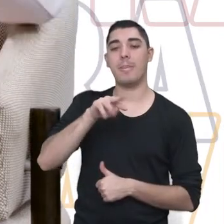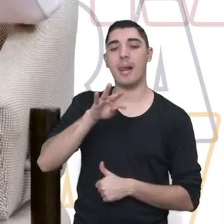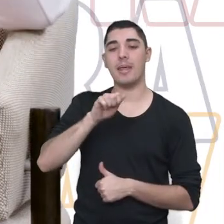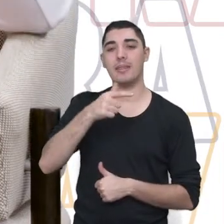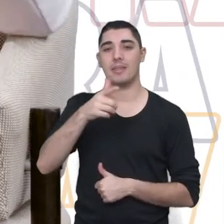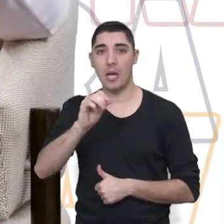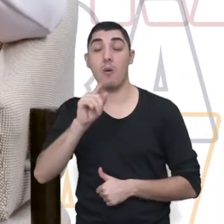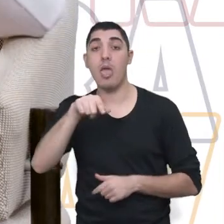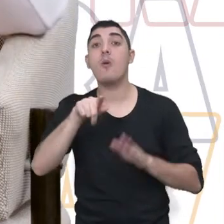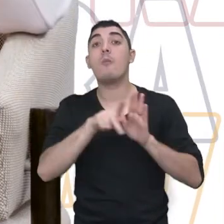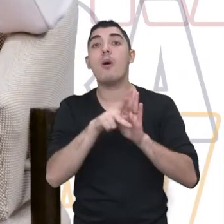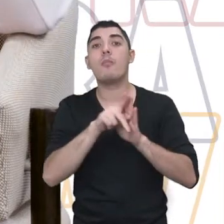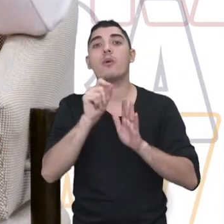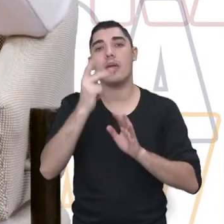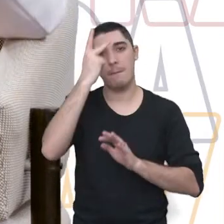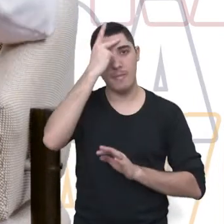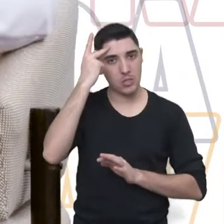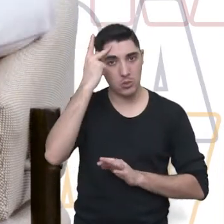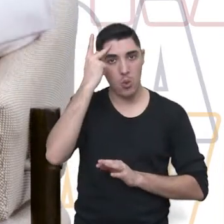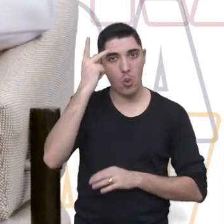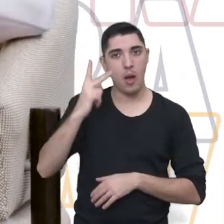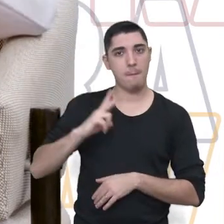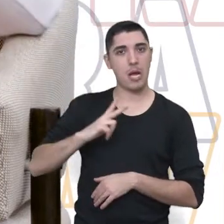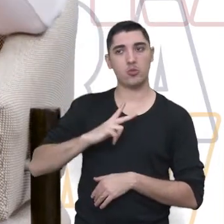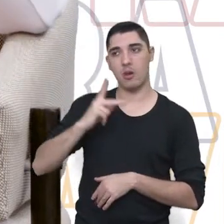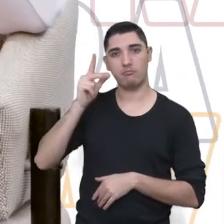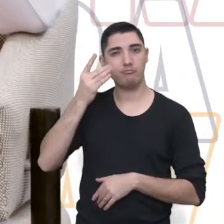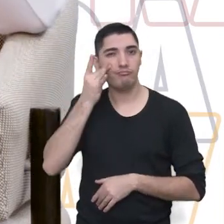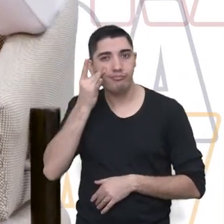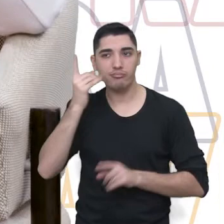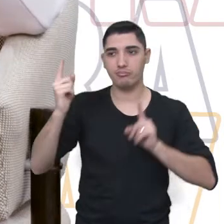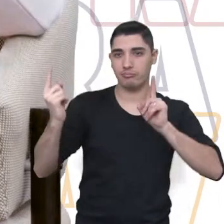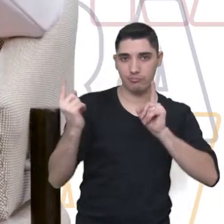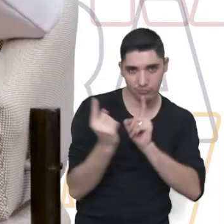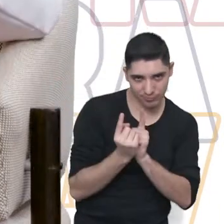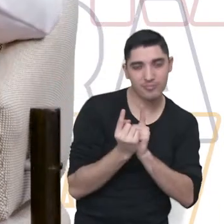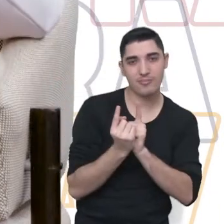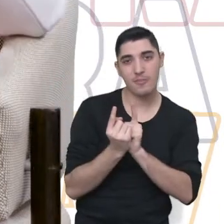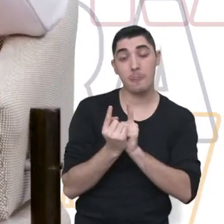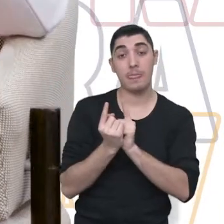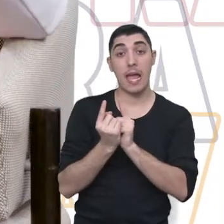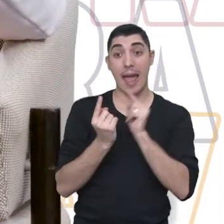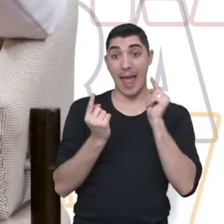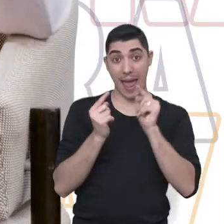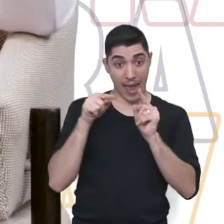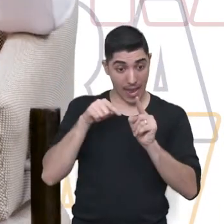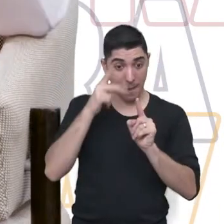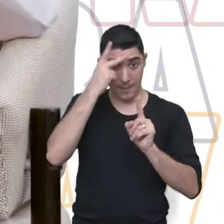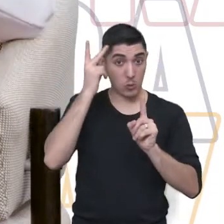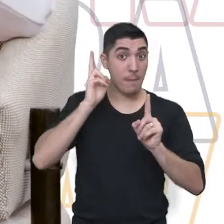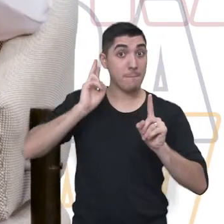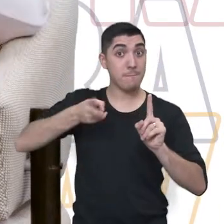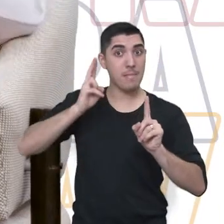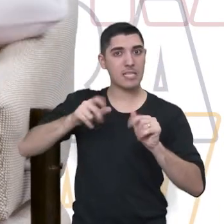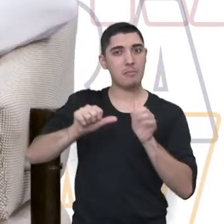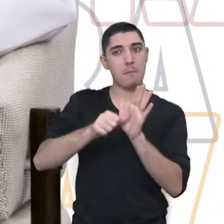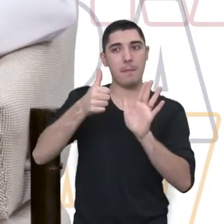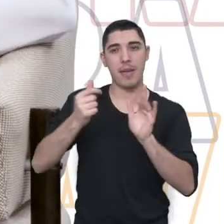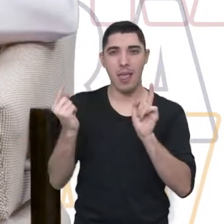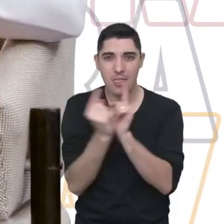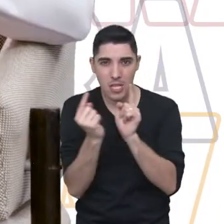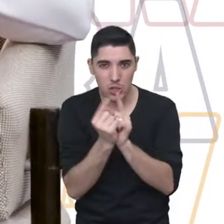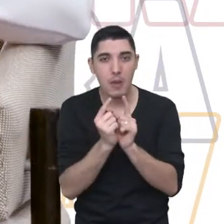Então, esse primeiro atendimento, que ele é feito individualmente. Aí nós vamos... A mesma pessoa que atendeu a primeira vez continua até